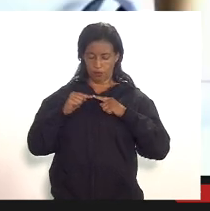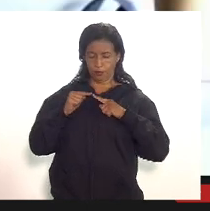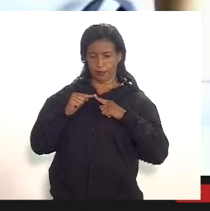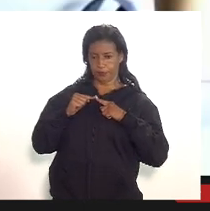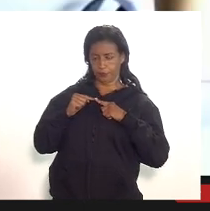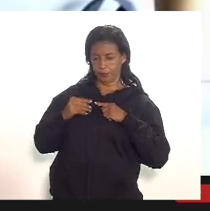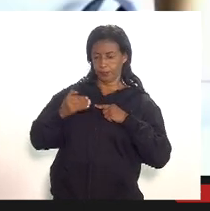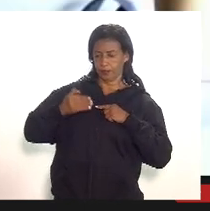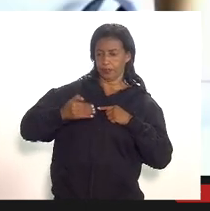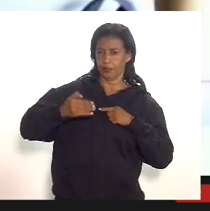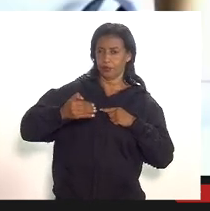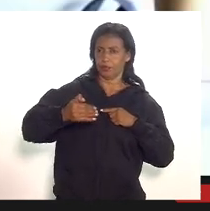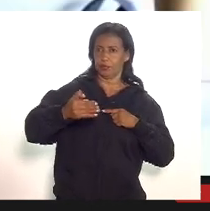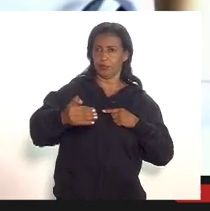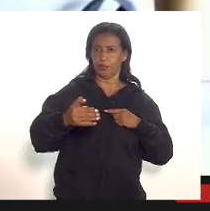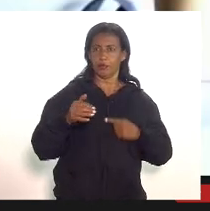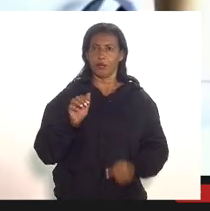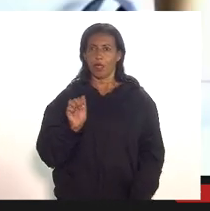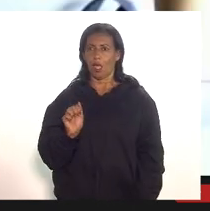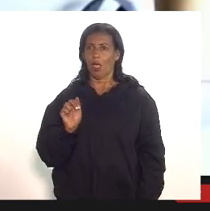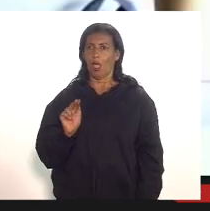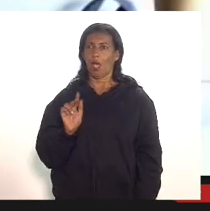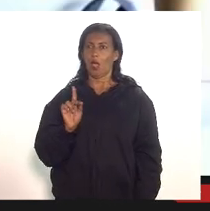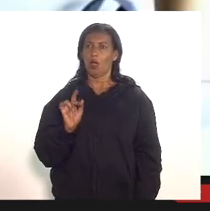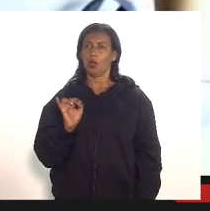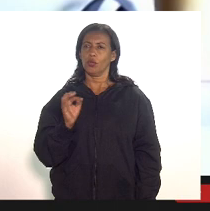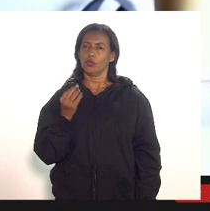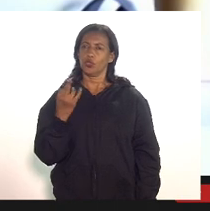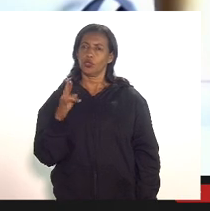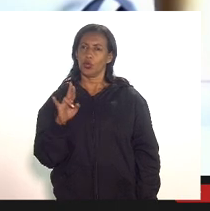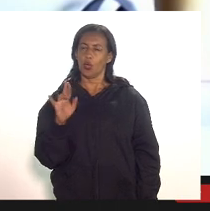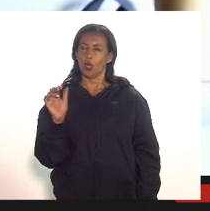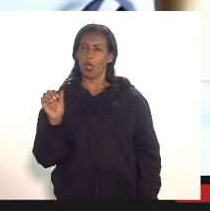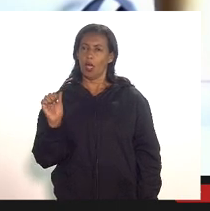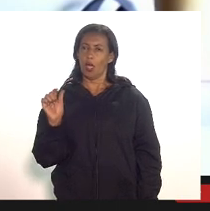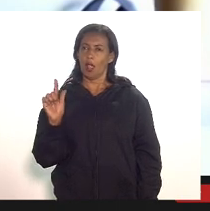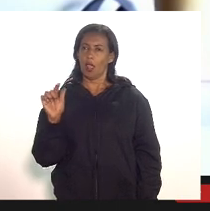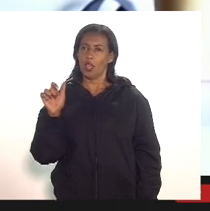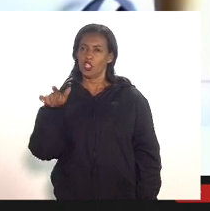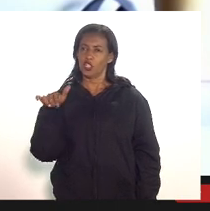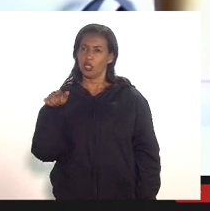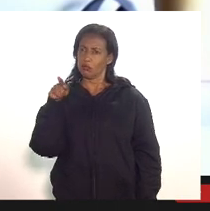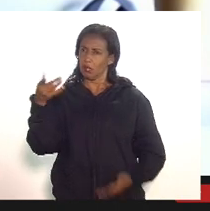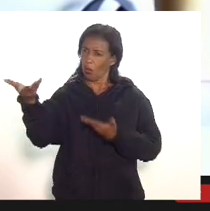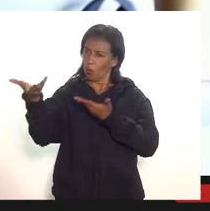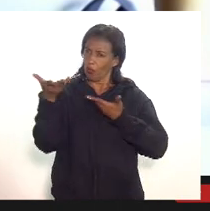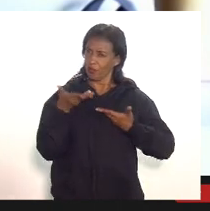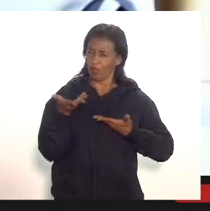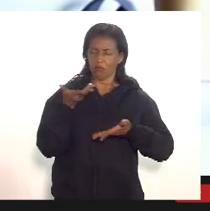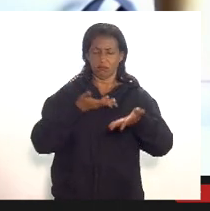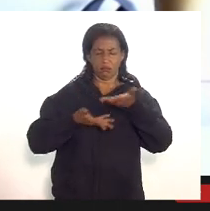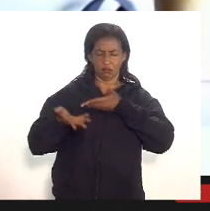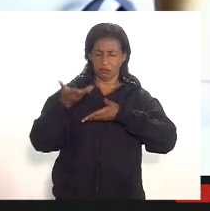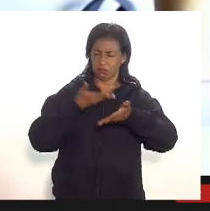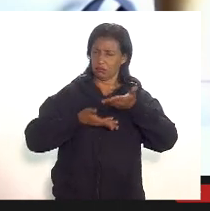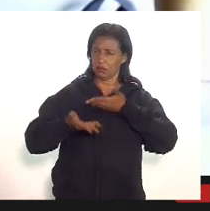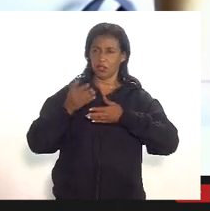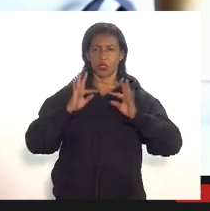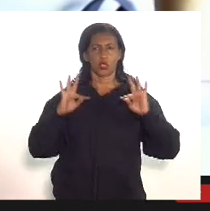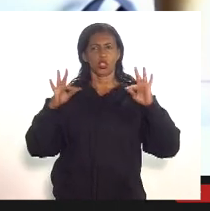o auditor Alexandre Mello o senhor não vai ter mais o senhor já está convidado a participar de todas